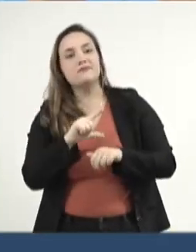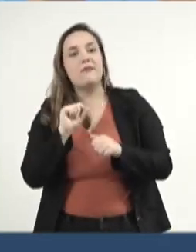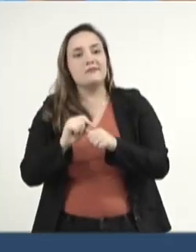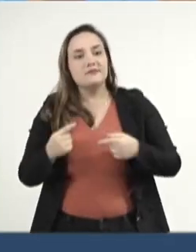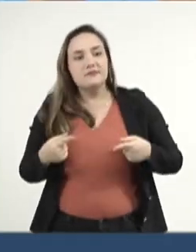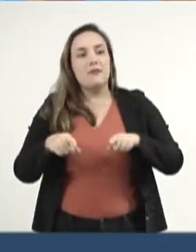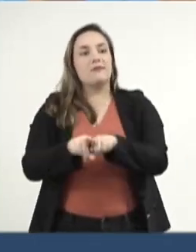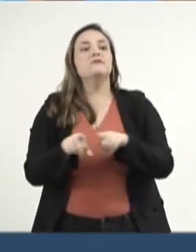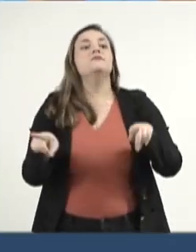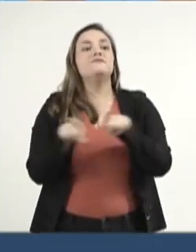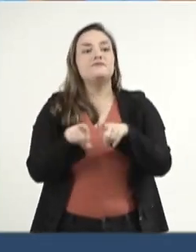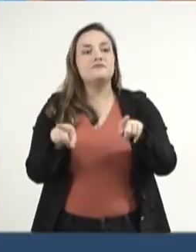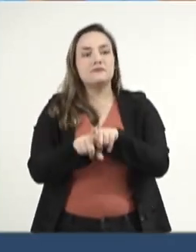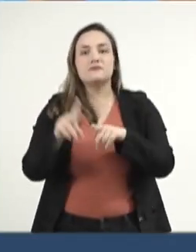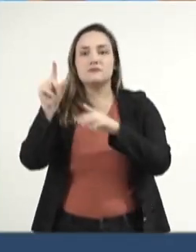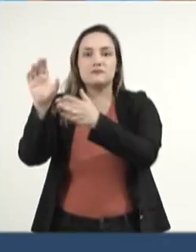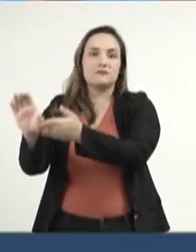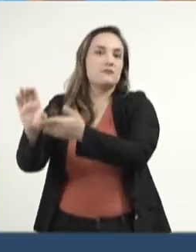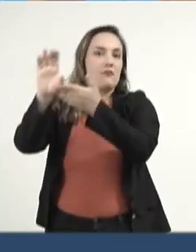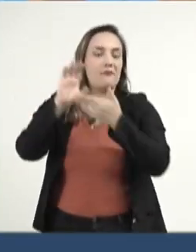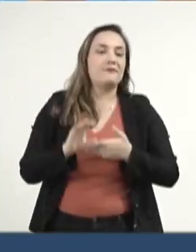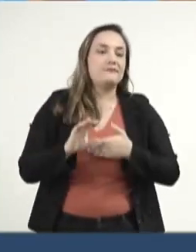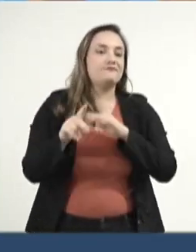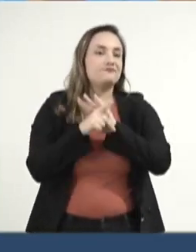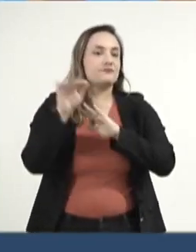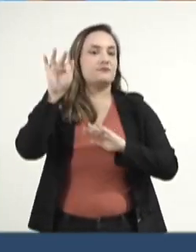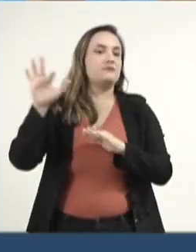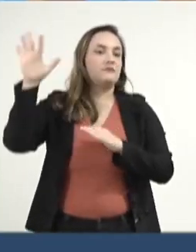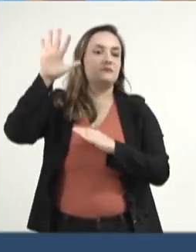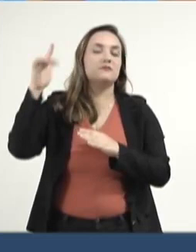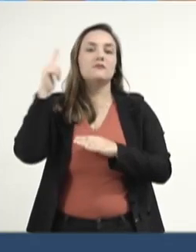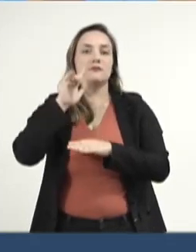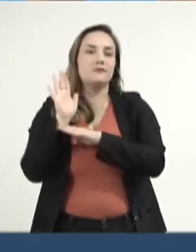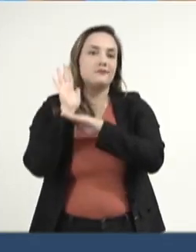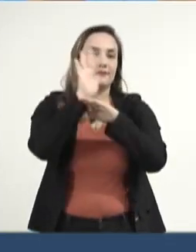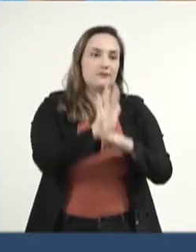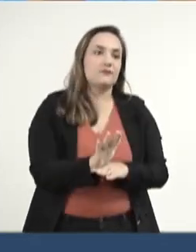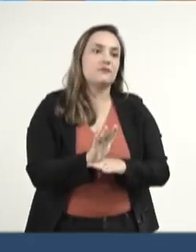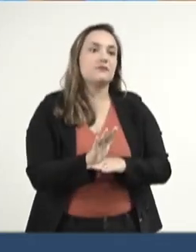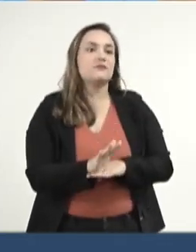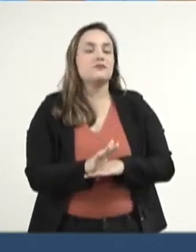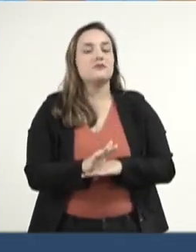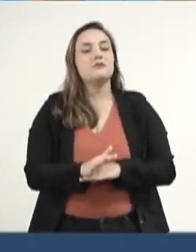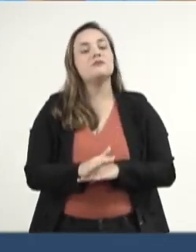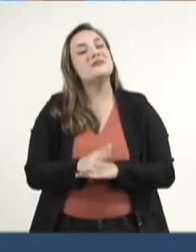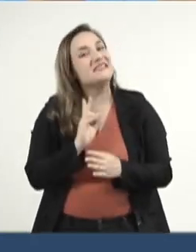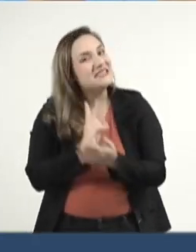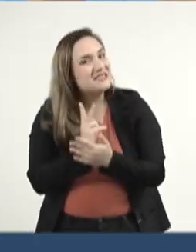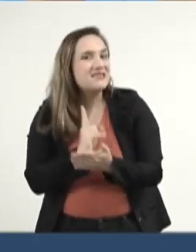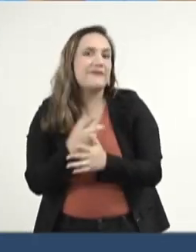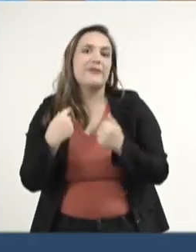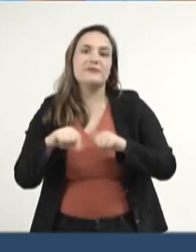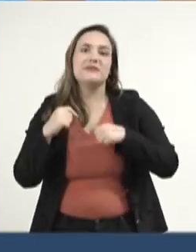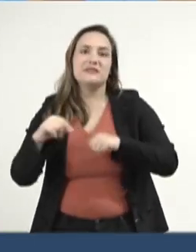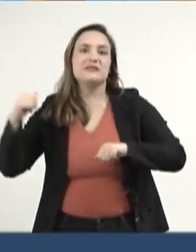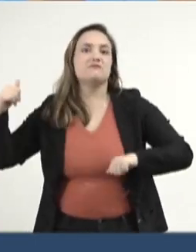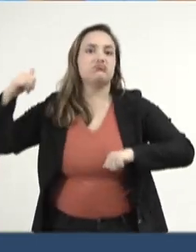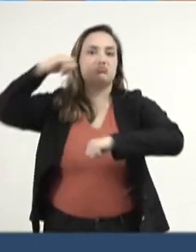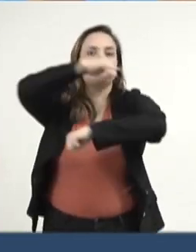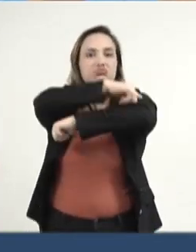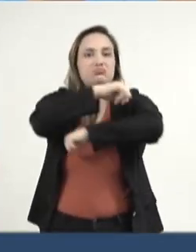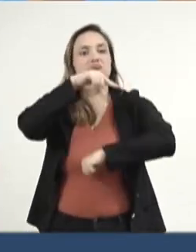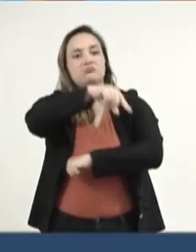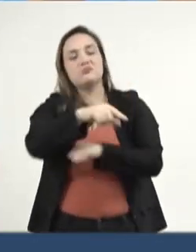convênios e alocação de recursos da União para atender demanda crescente de transporte aéreo na